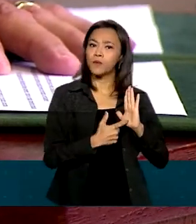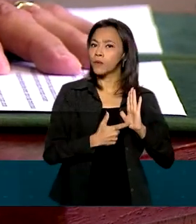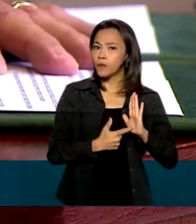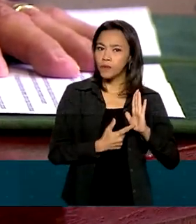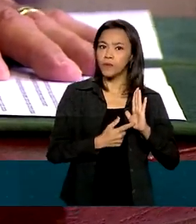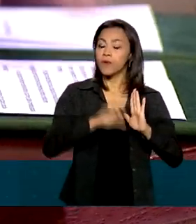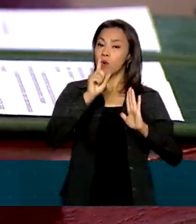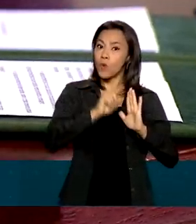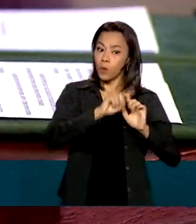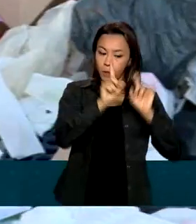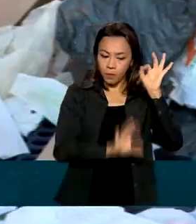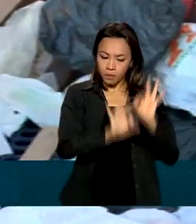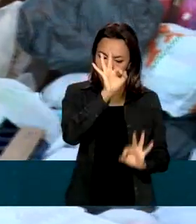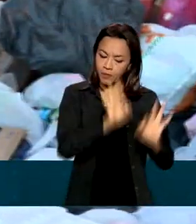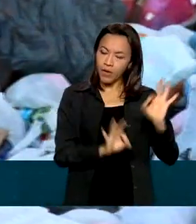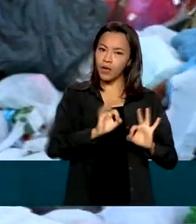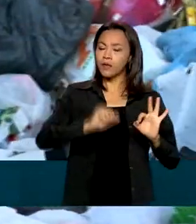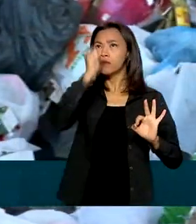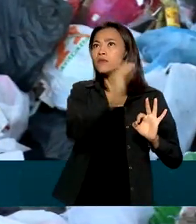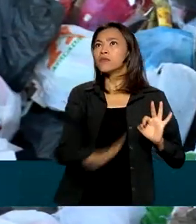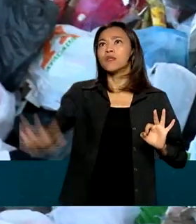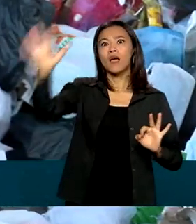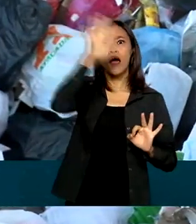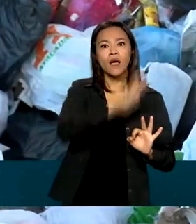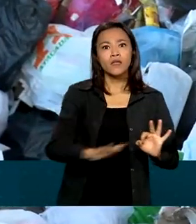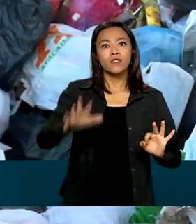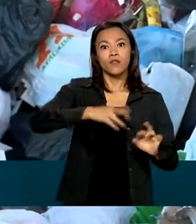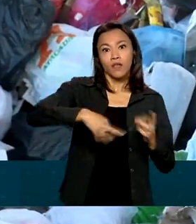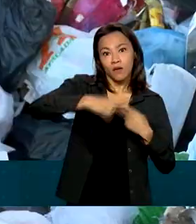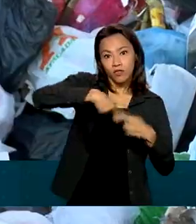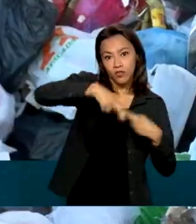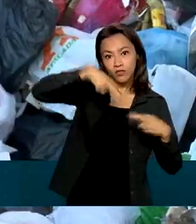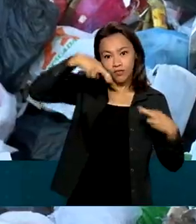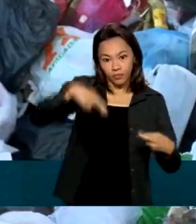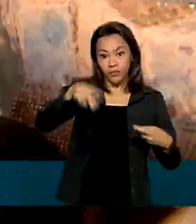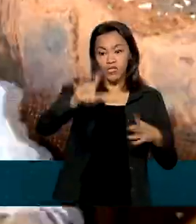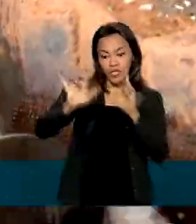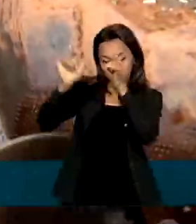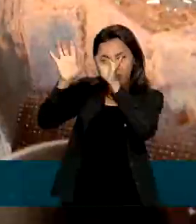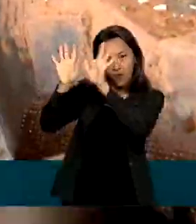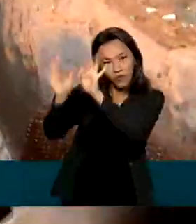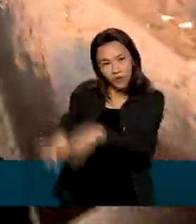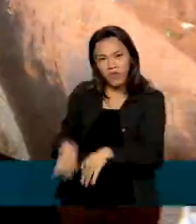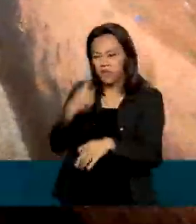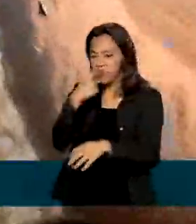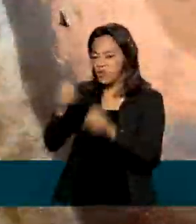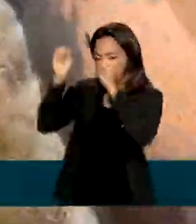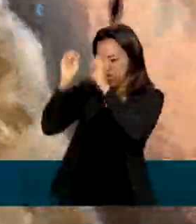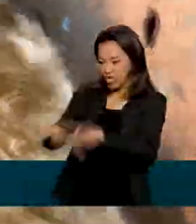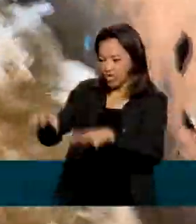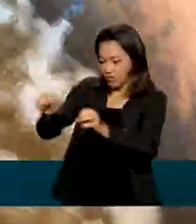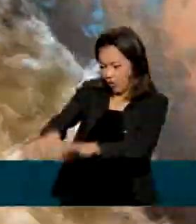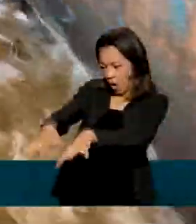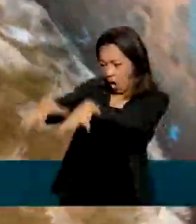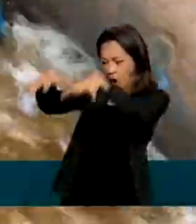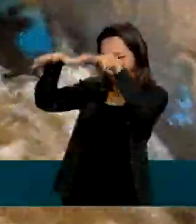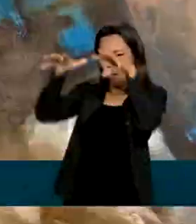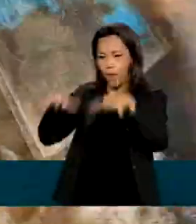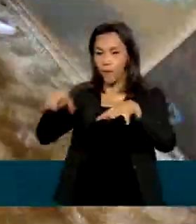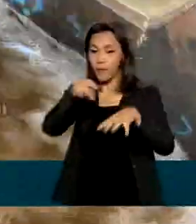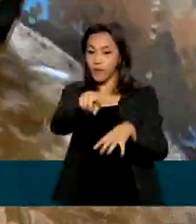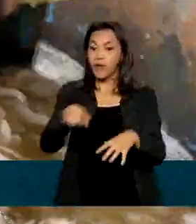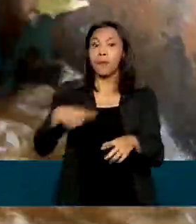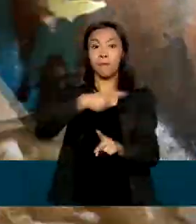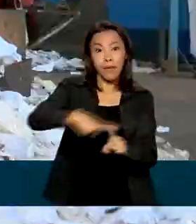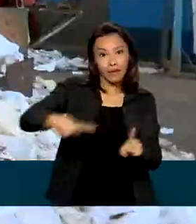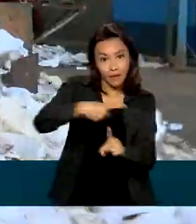de Resíduos Sólidos e estabelece o fim dos lixões. Além disso, o plano prevê que, em 20 anos, metade